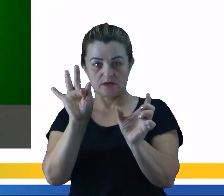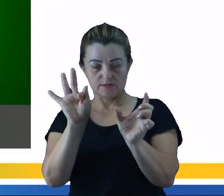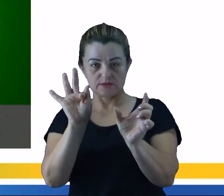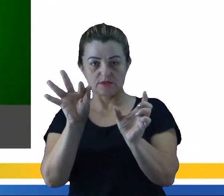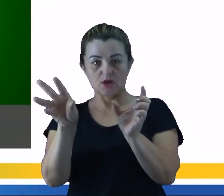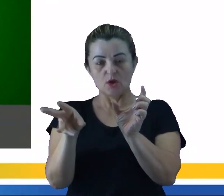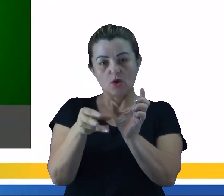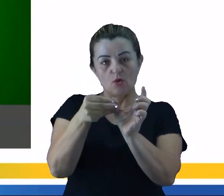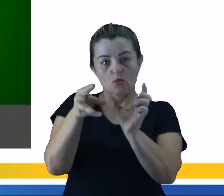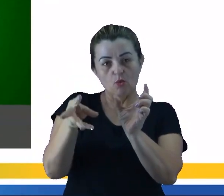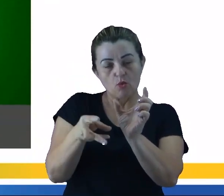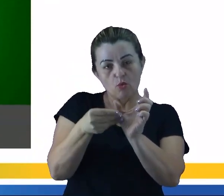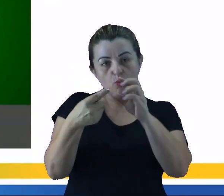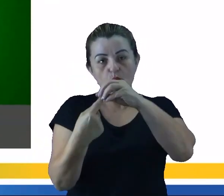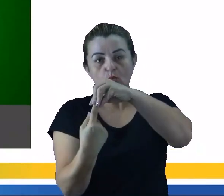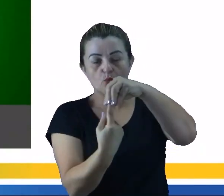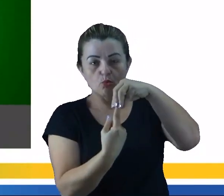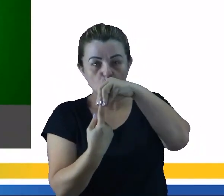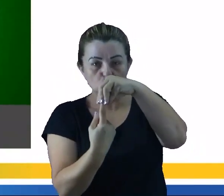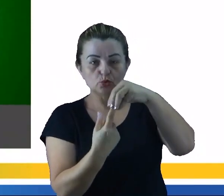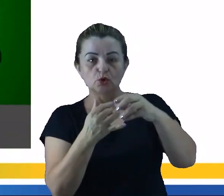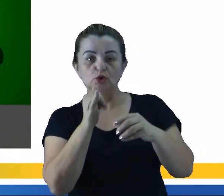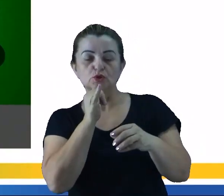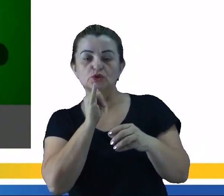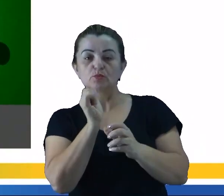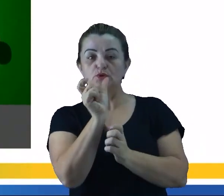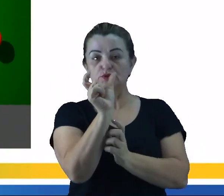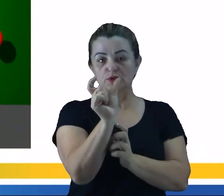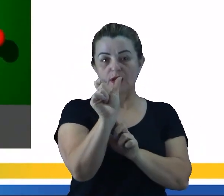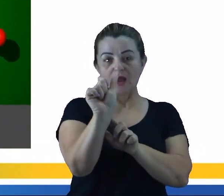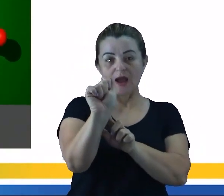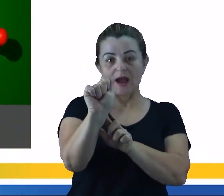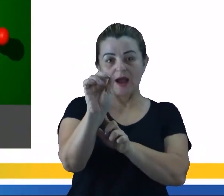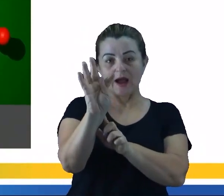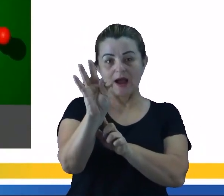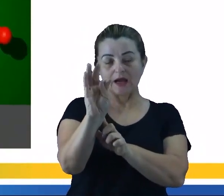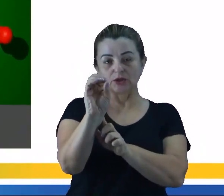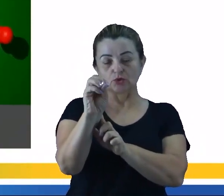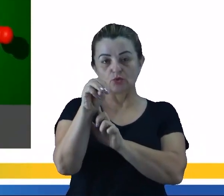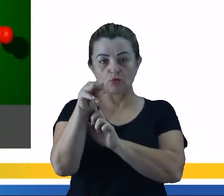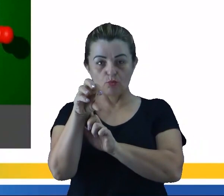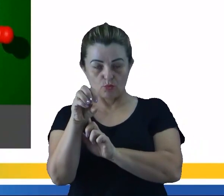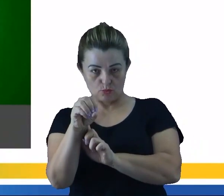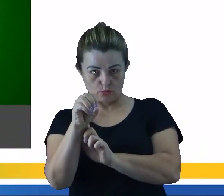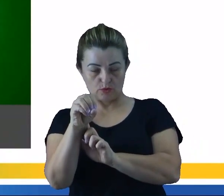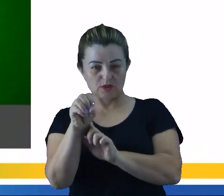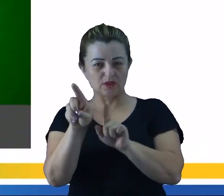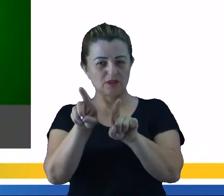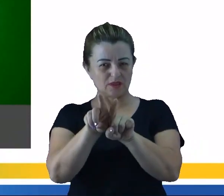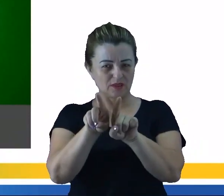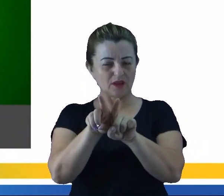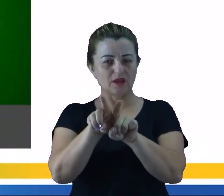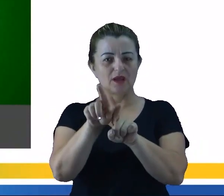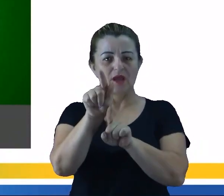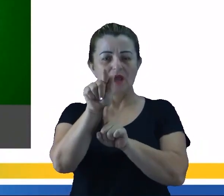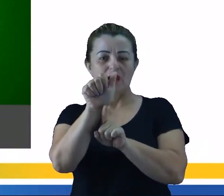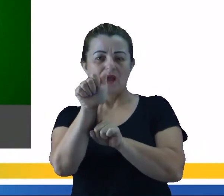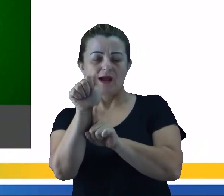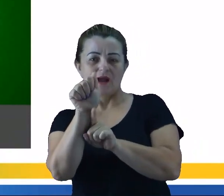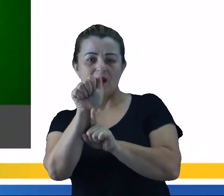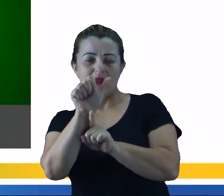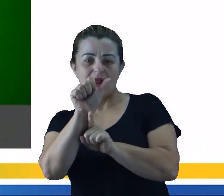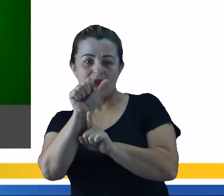constituídas por um único tipo de átomo. Então aí no nosso exemplo a gente tem o gás hidrogênio, que são dois átomos de